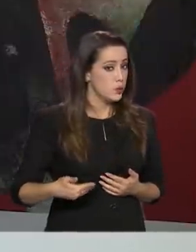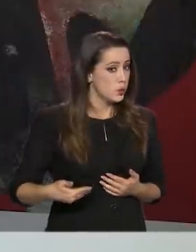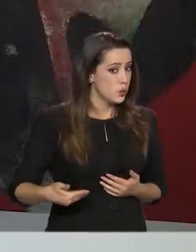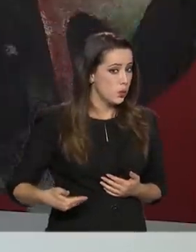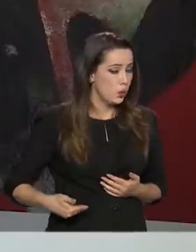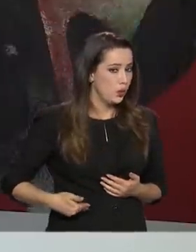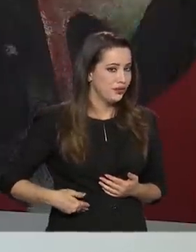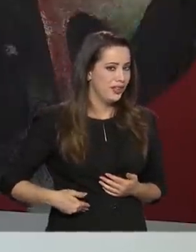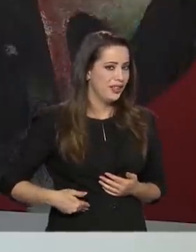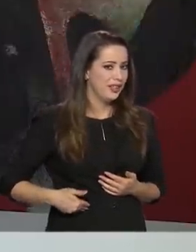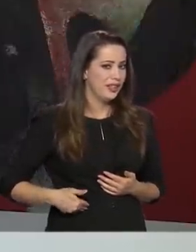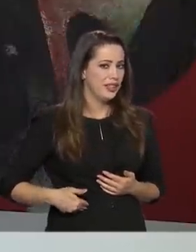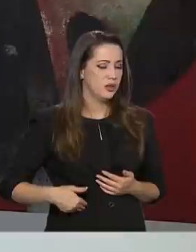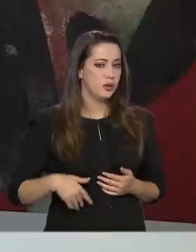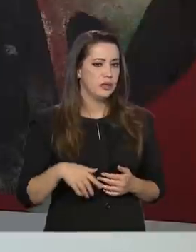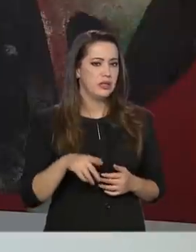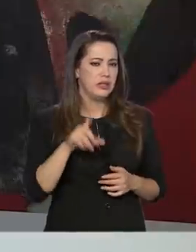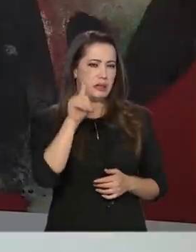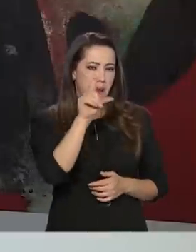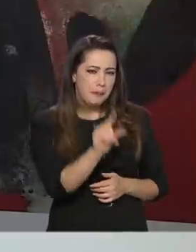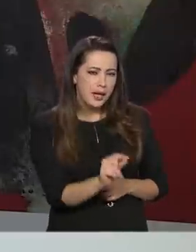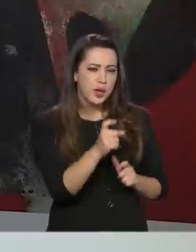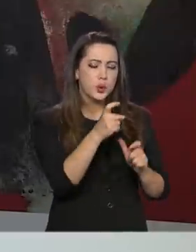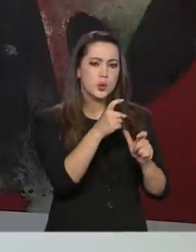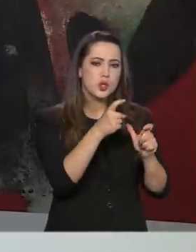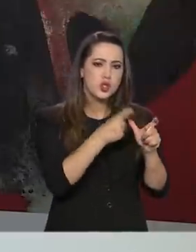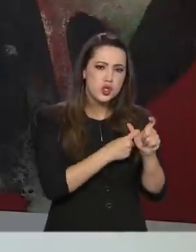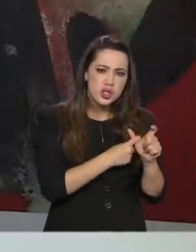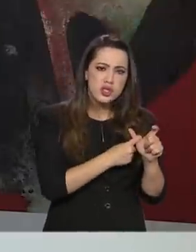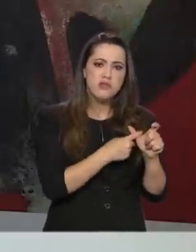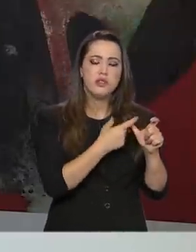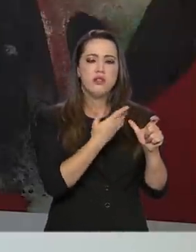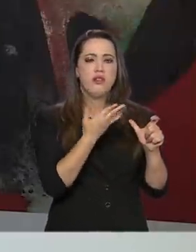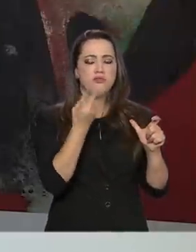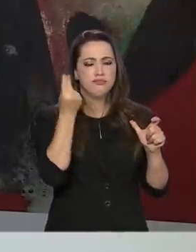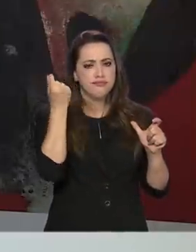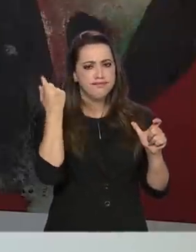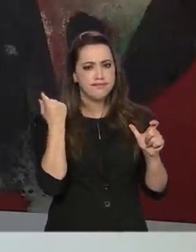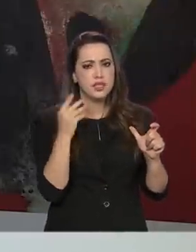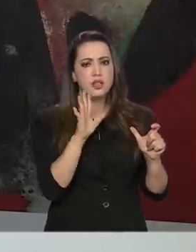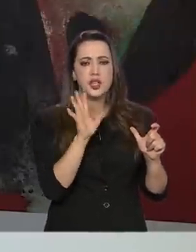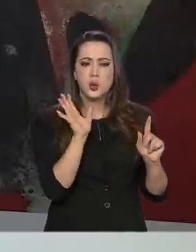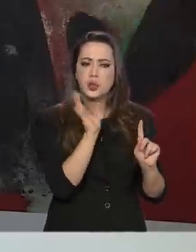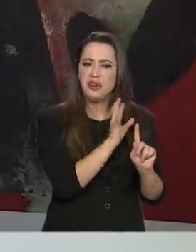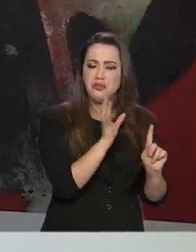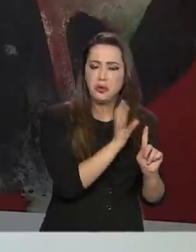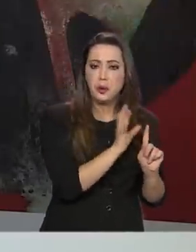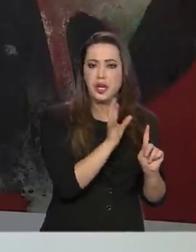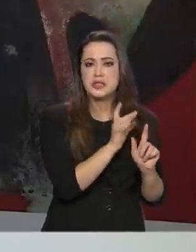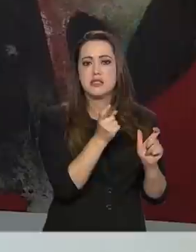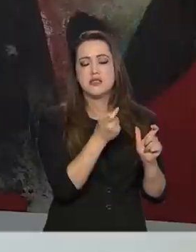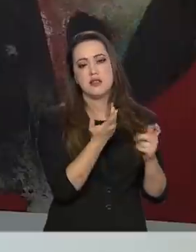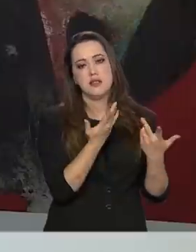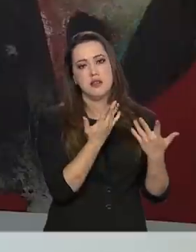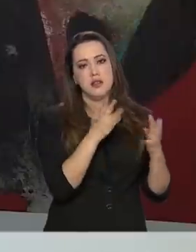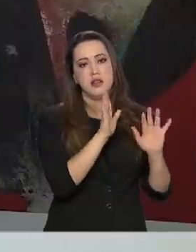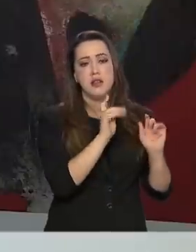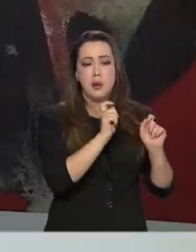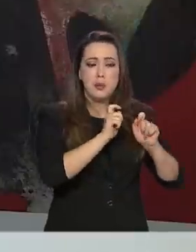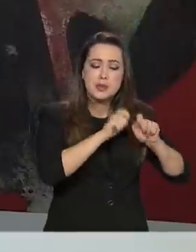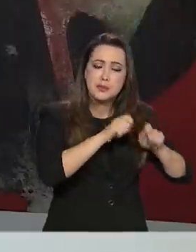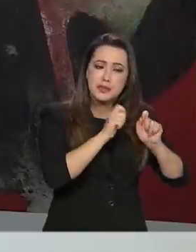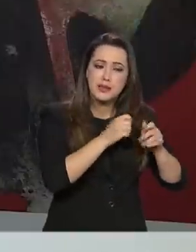menos passivo fiscal, que essa parte fiscal não impacta tanto nas contas públicas, eles têm uma maior capacidade de